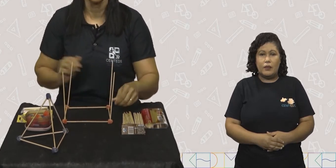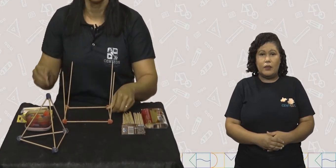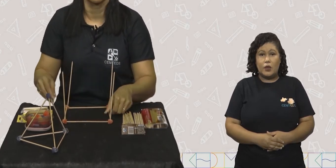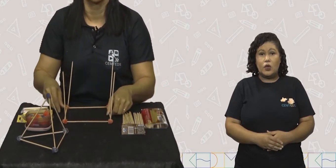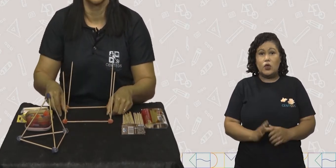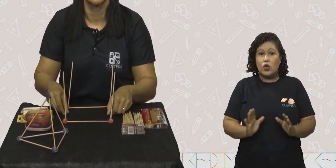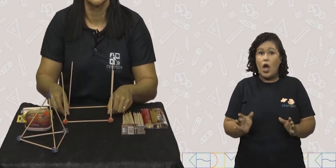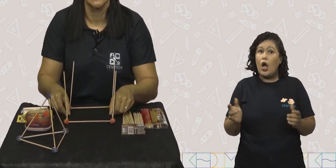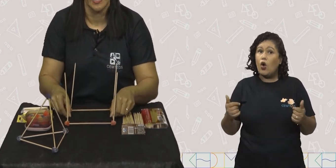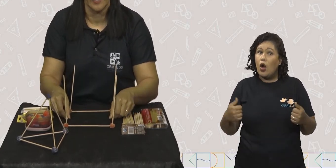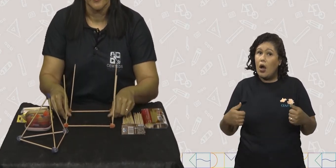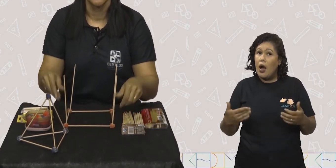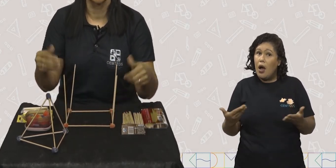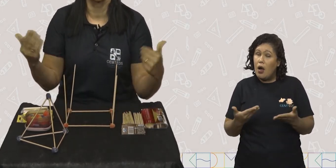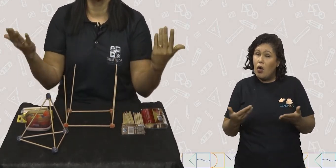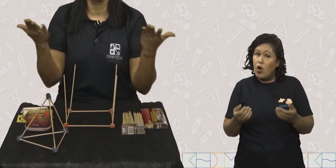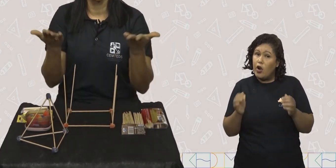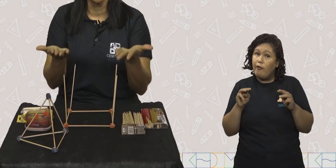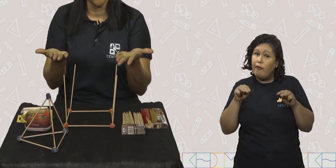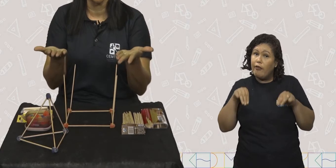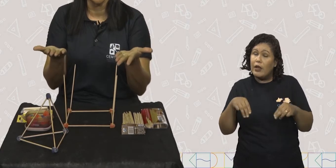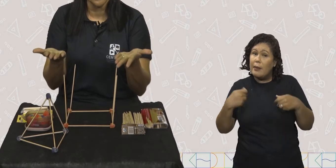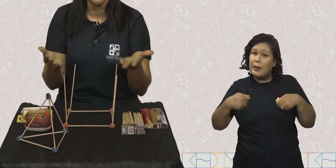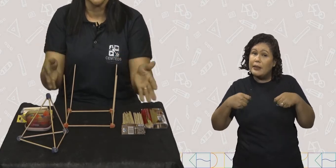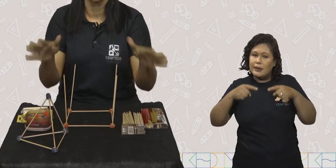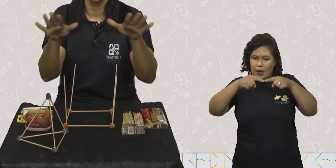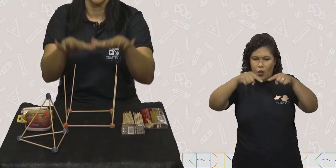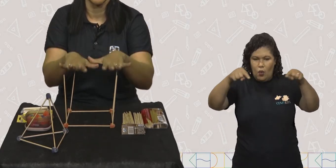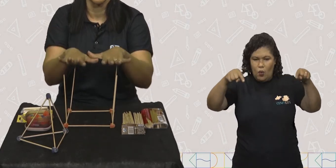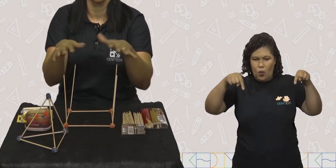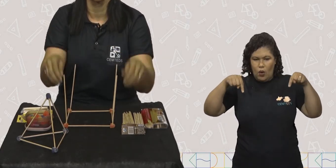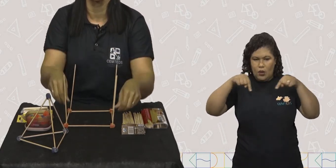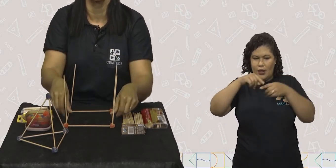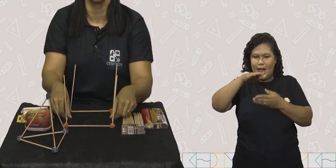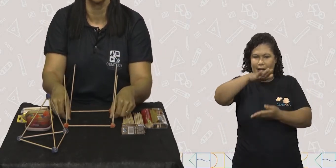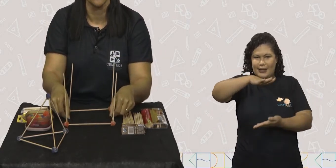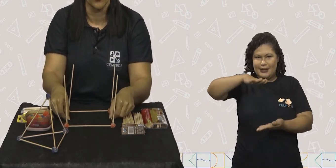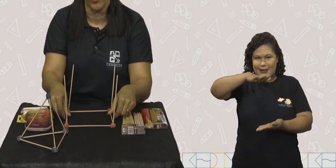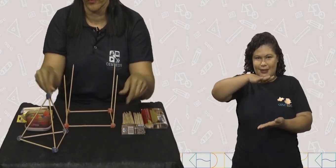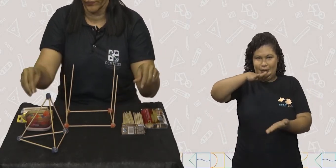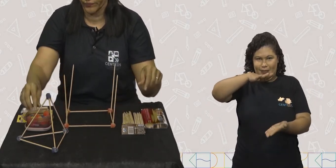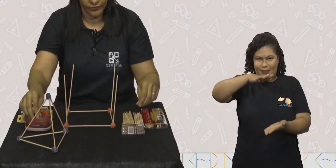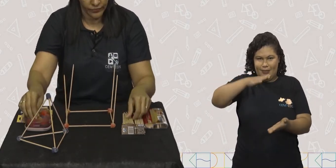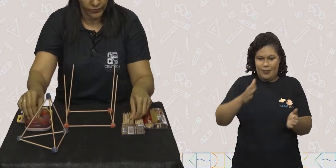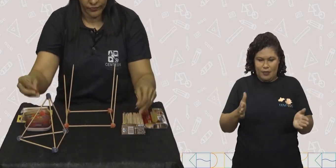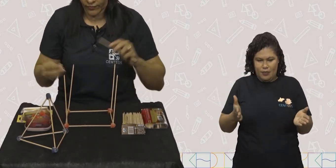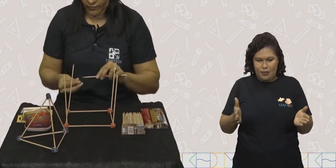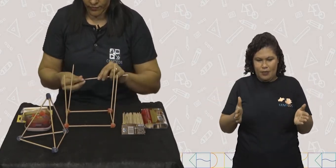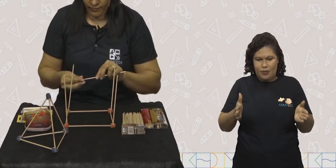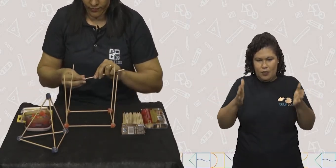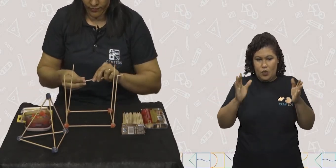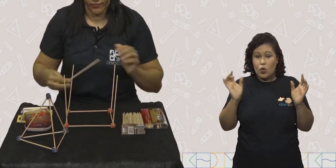e para finalizar nós vamos fazer um outro quadrado que é a base de cima do cubo.